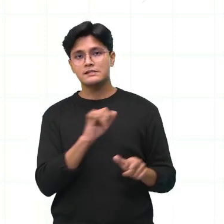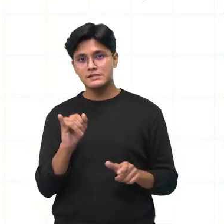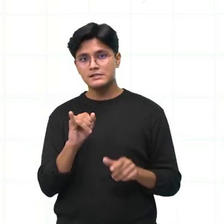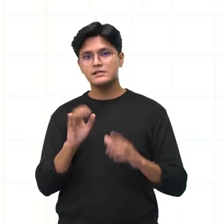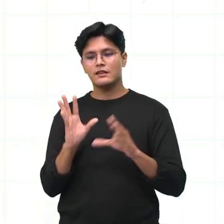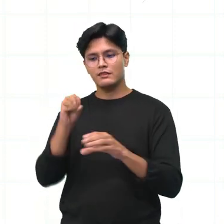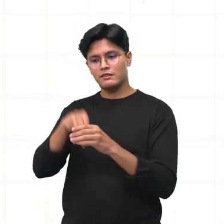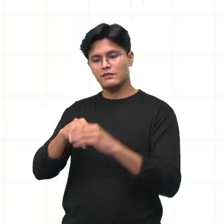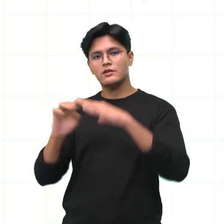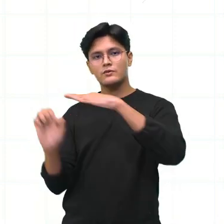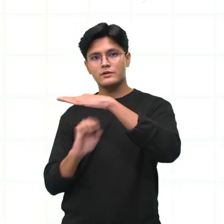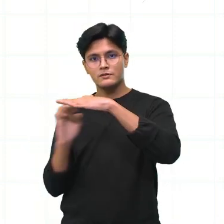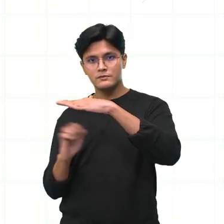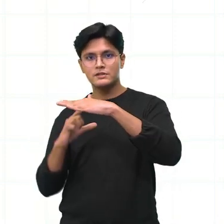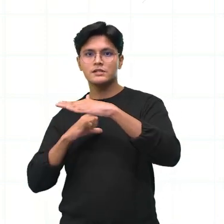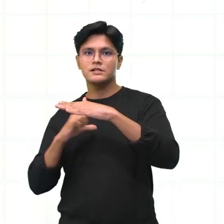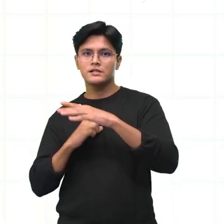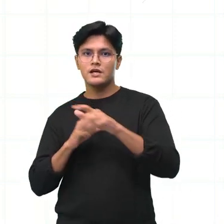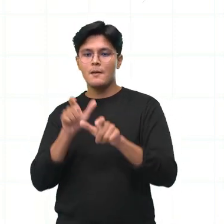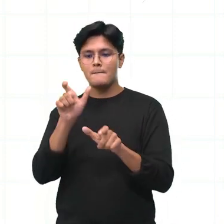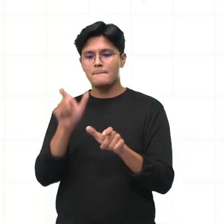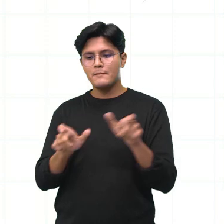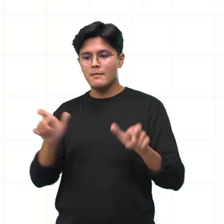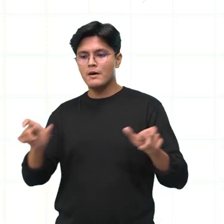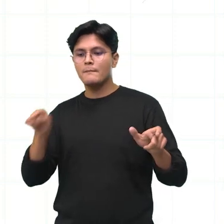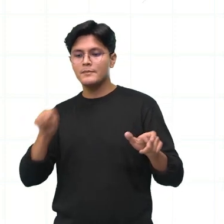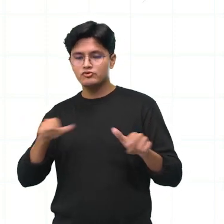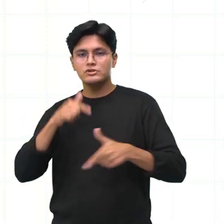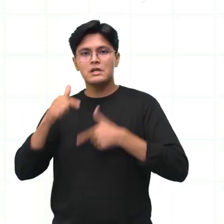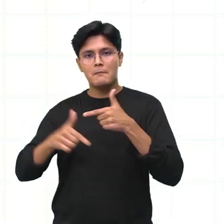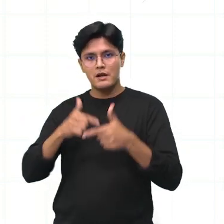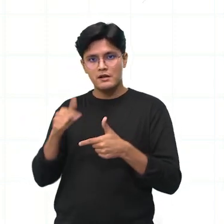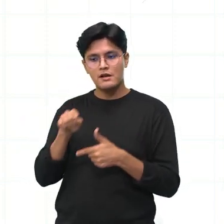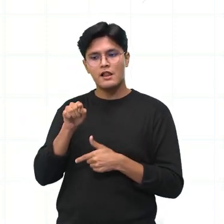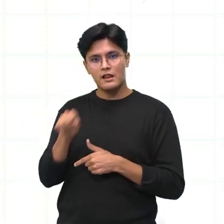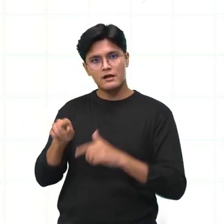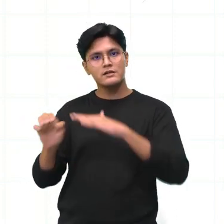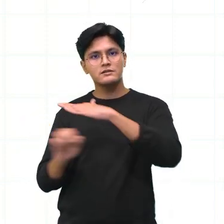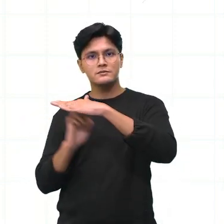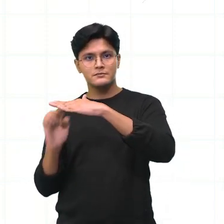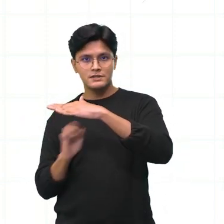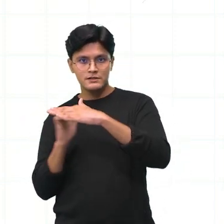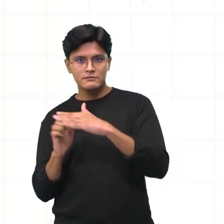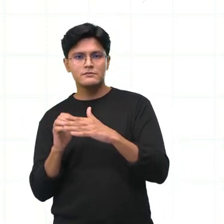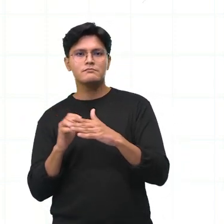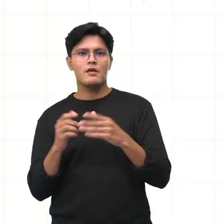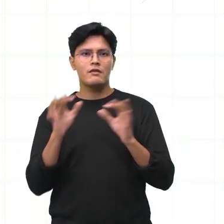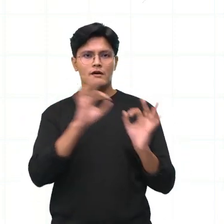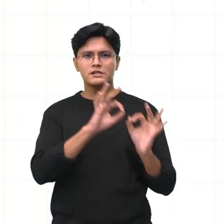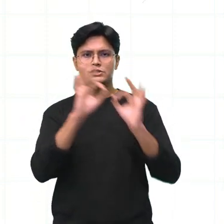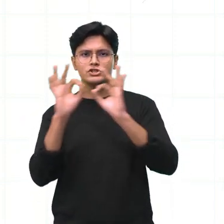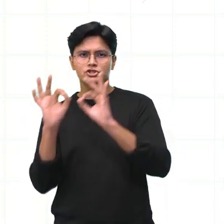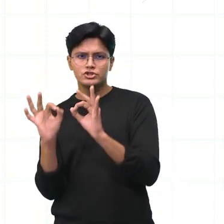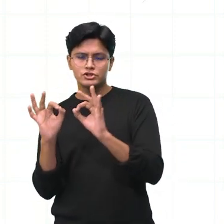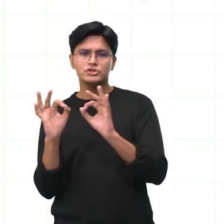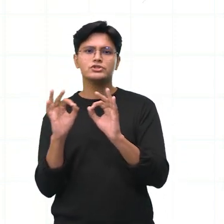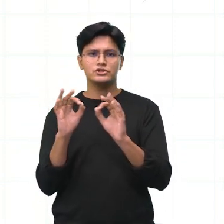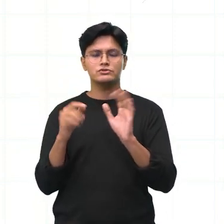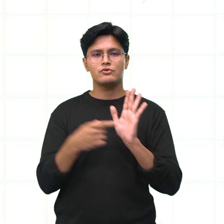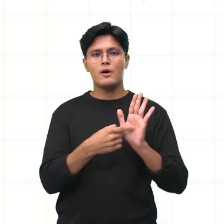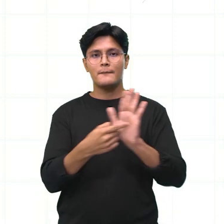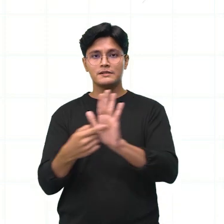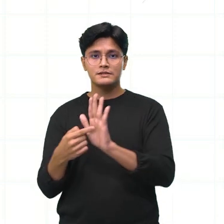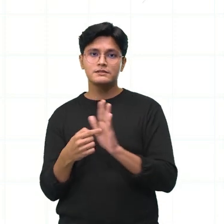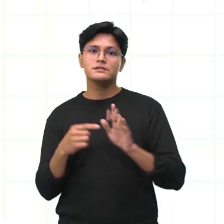vou ter colegas, né? De colaboradores ali naquele momento, que estarão prestigiando a apresentação e serão